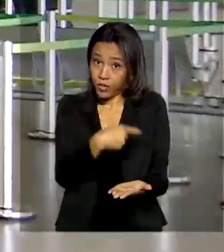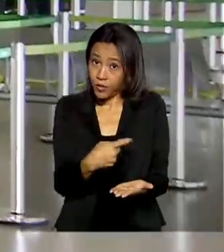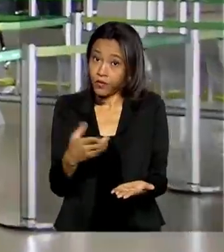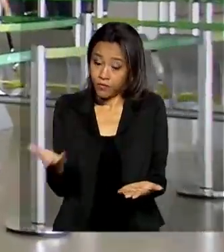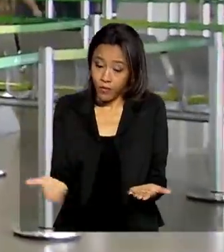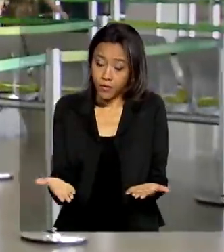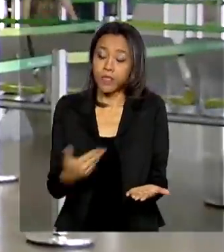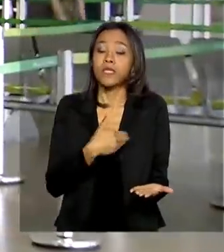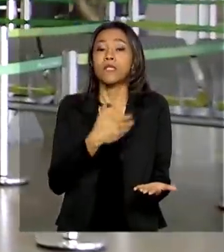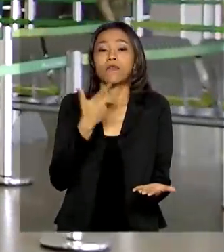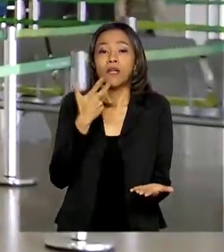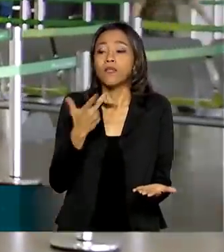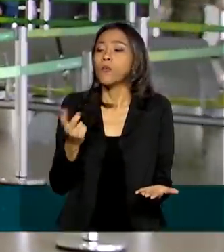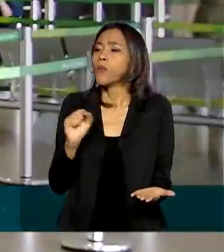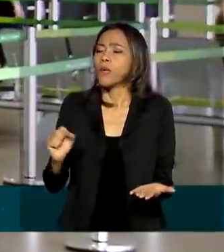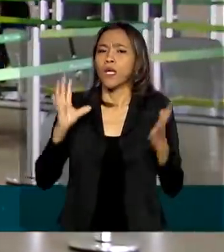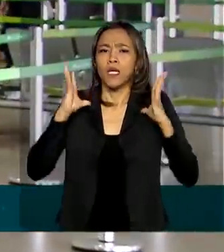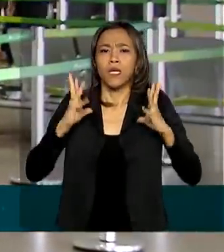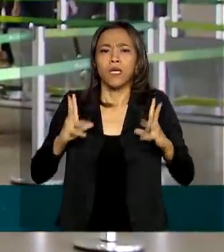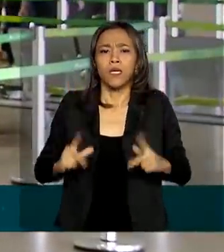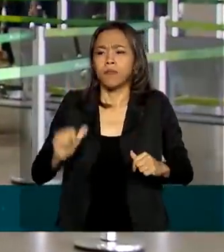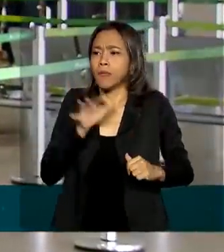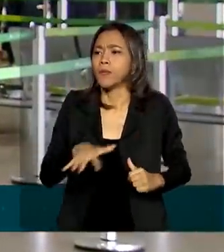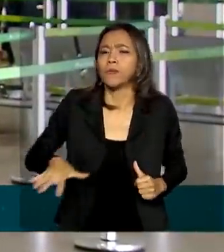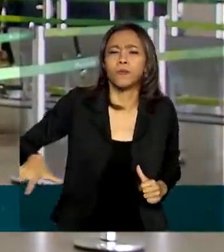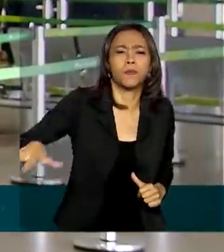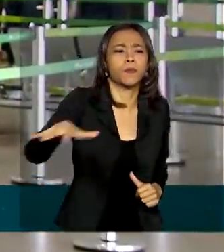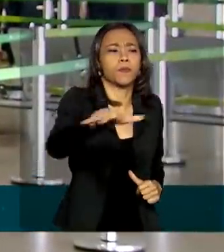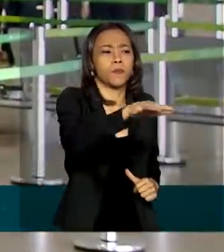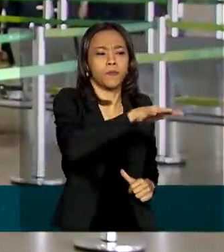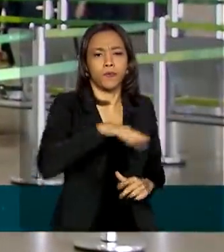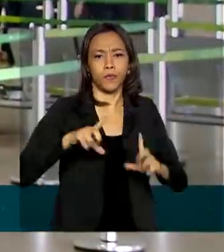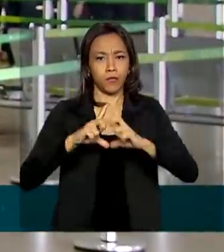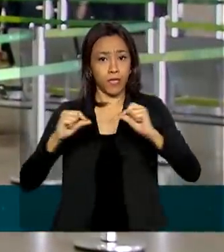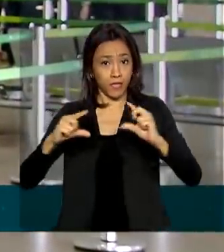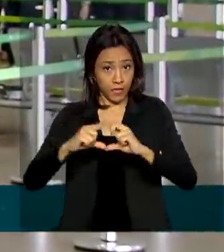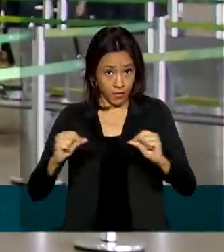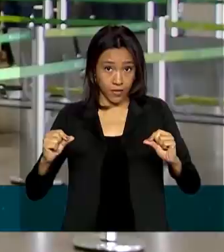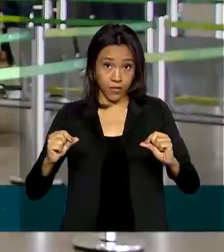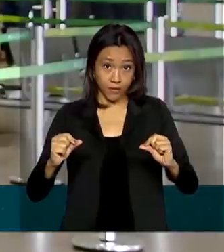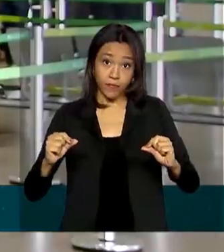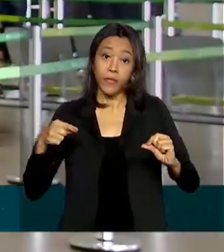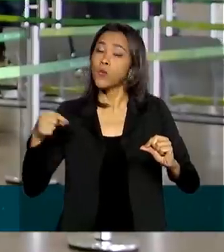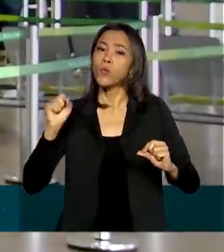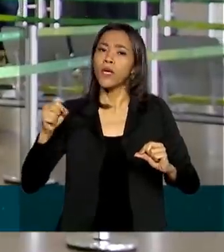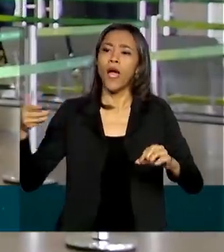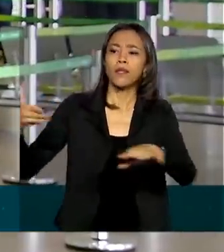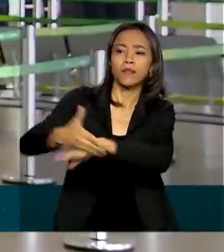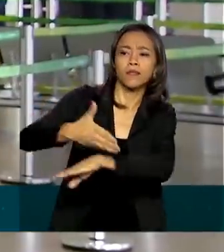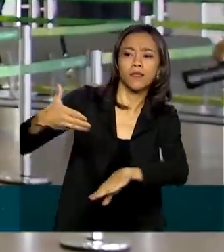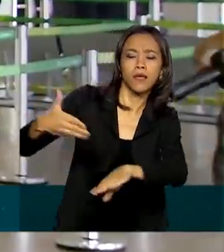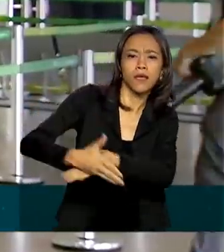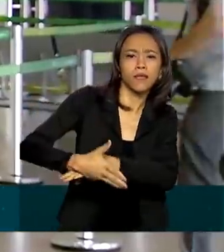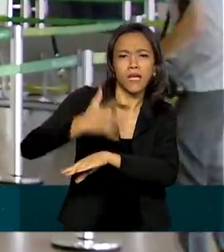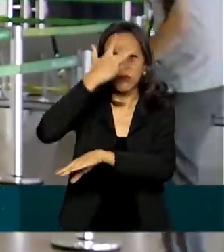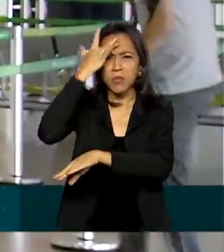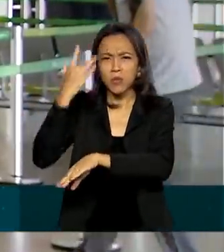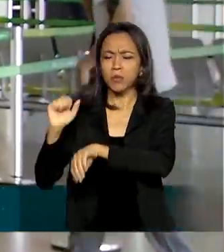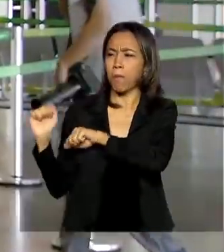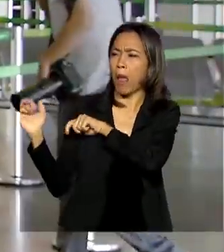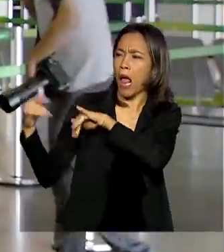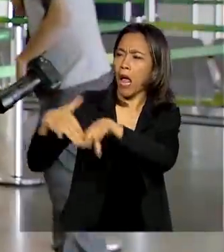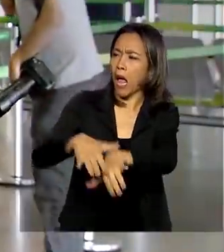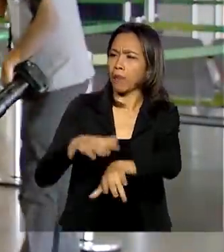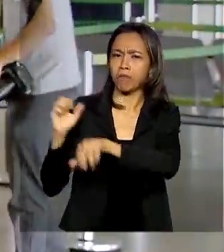realizando a desinfecção do Aeroporto Internacional de Brasília. Na parte de acesso dele, onde as pessoas têm